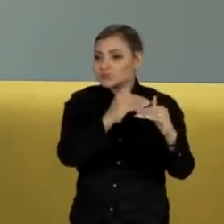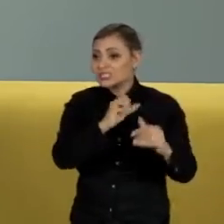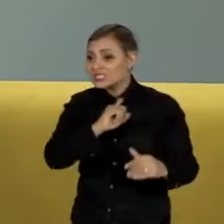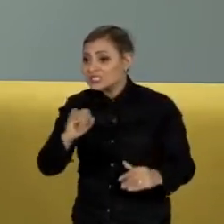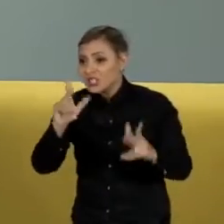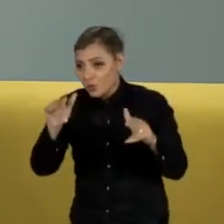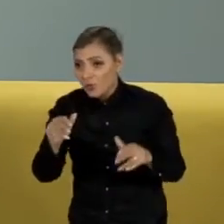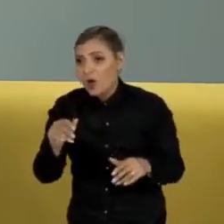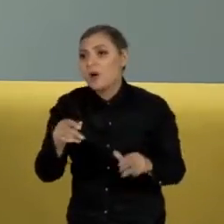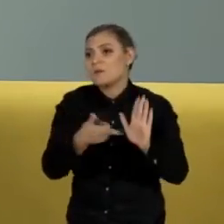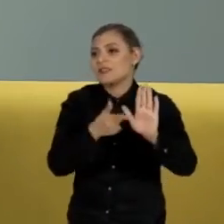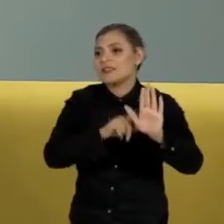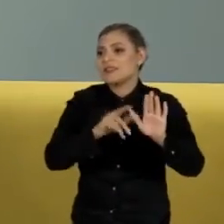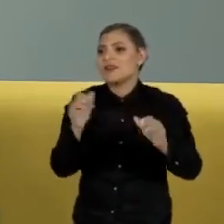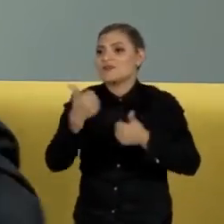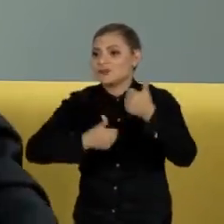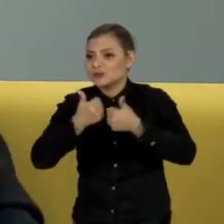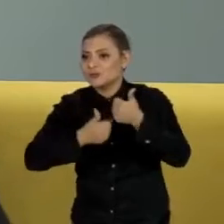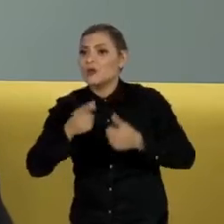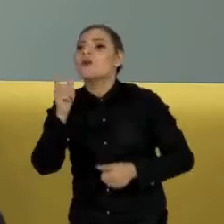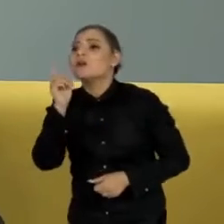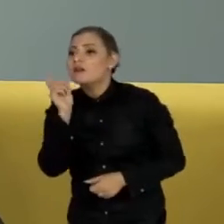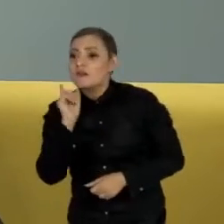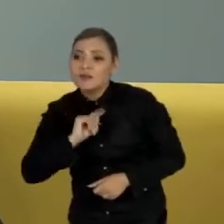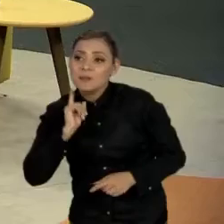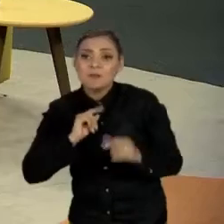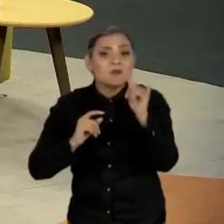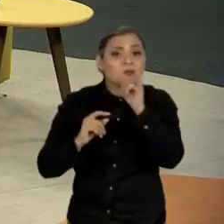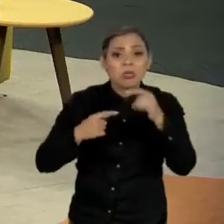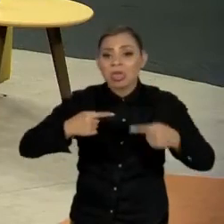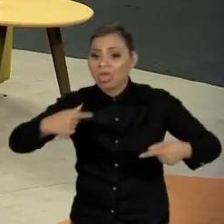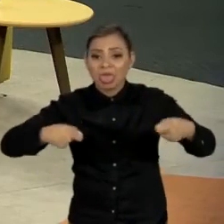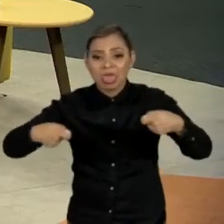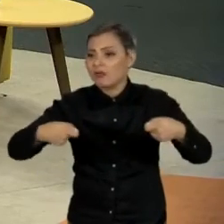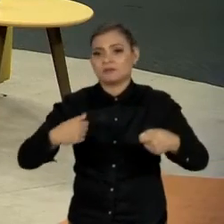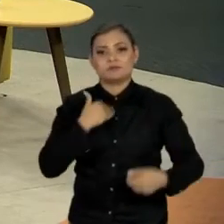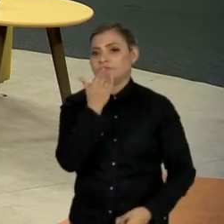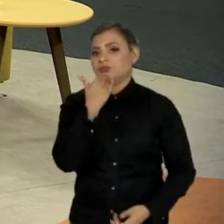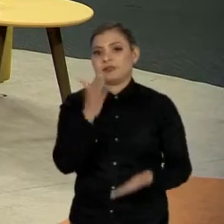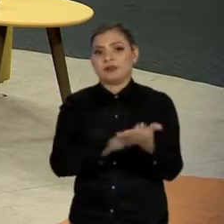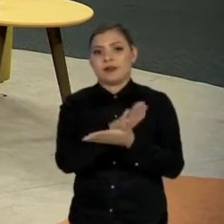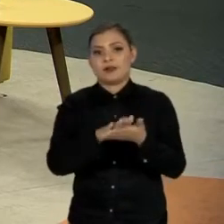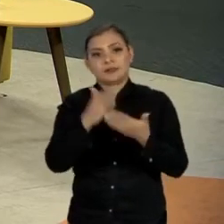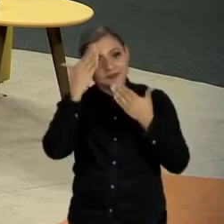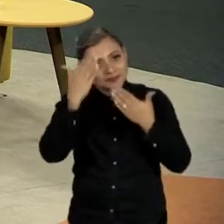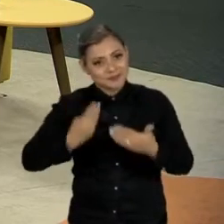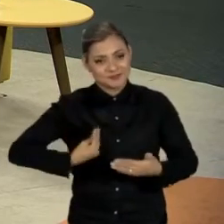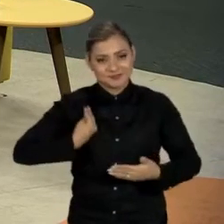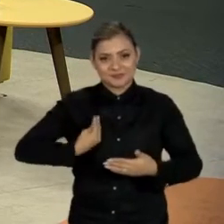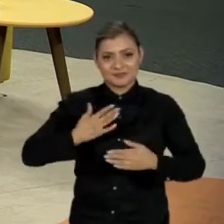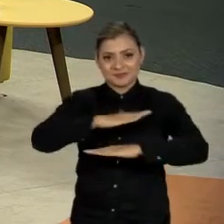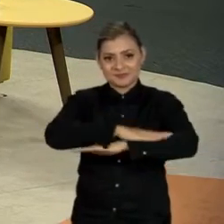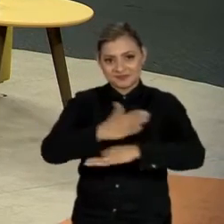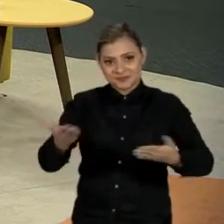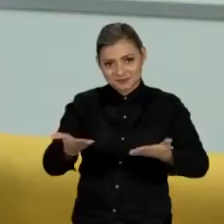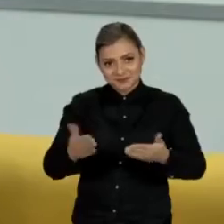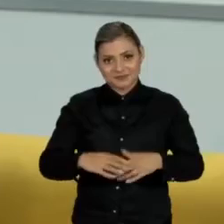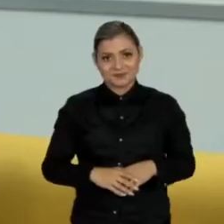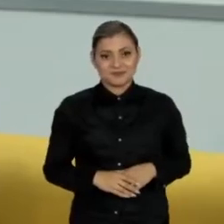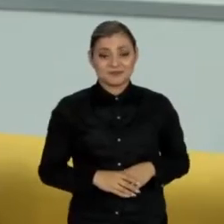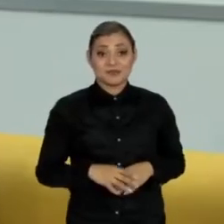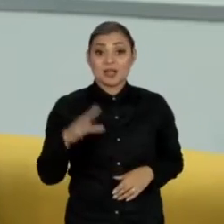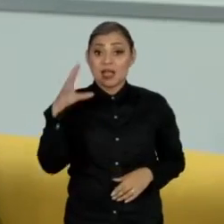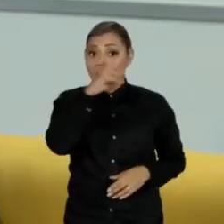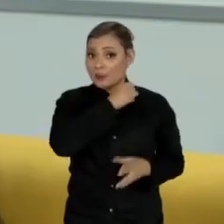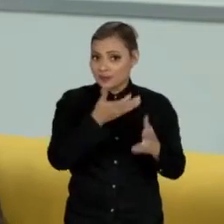-flu, nós não vamos a lugar nenhum. Concordo com você. Obrigado pela tua participação aqui. Boa tarde. Boa tarde, obrigado. tarde. A gente